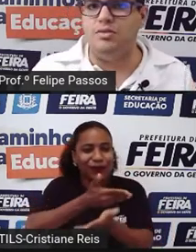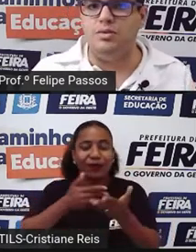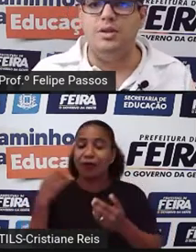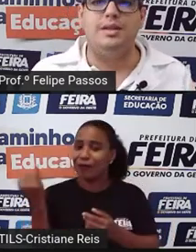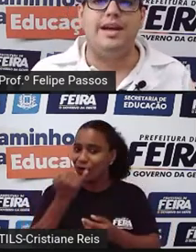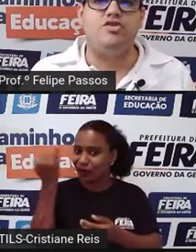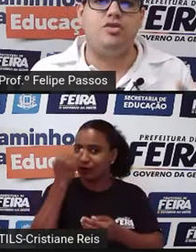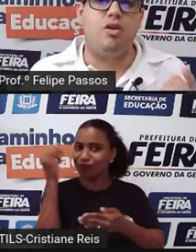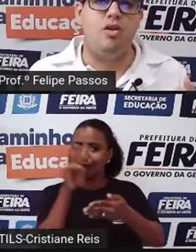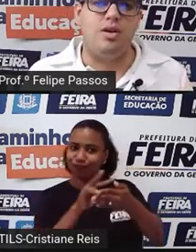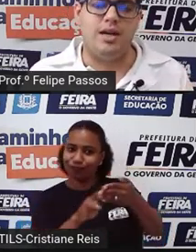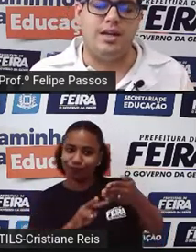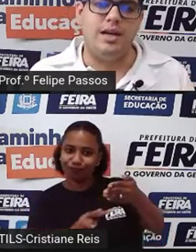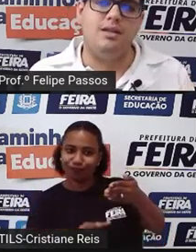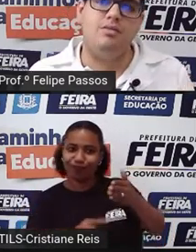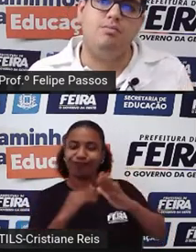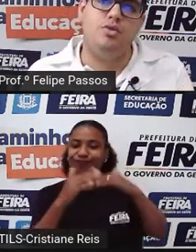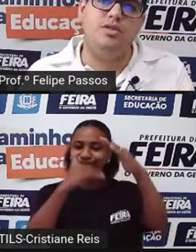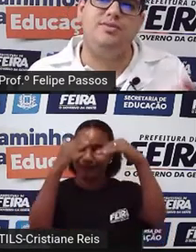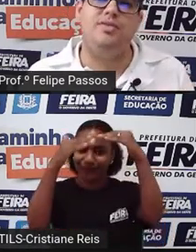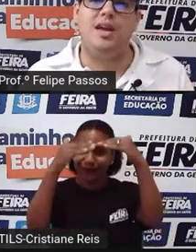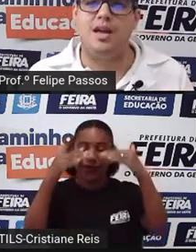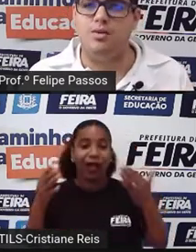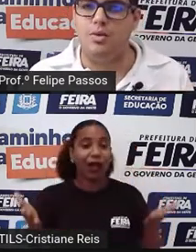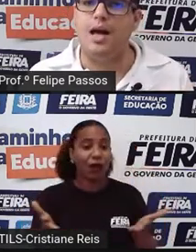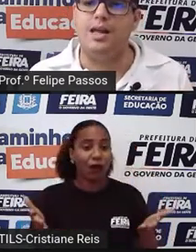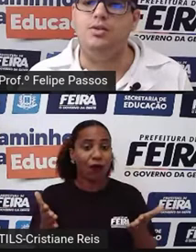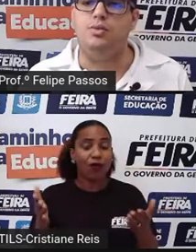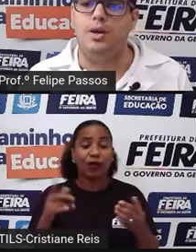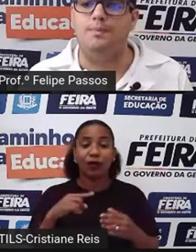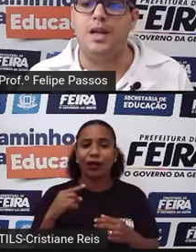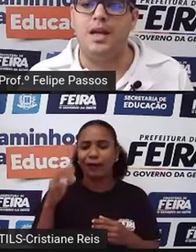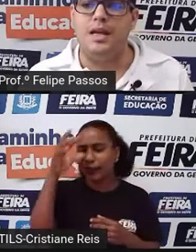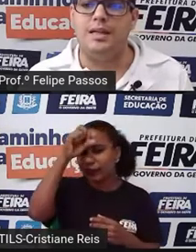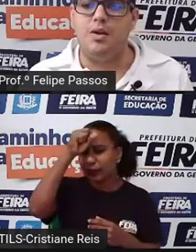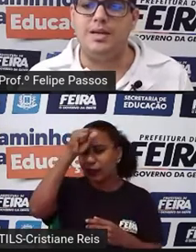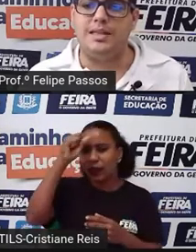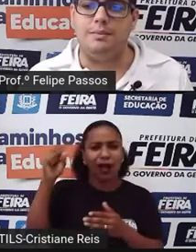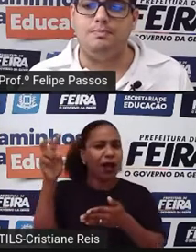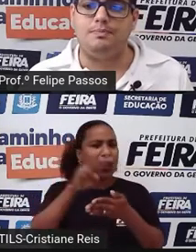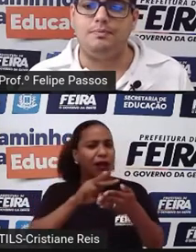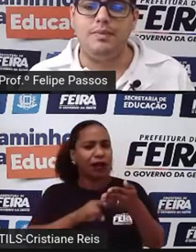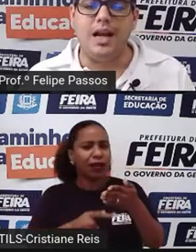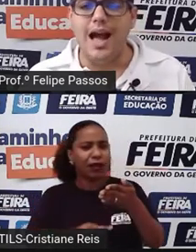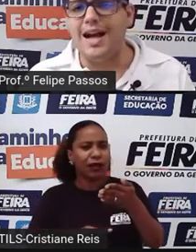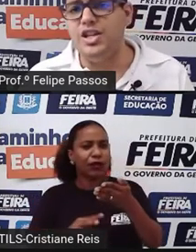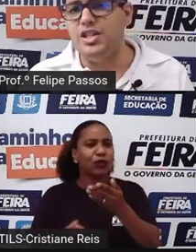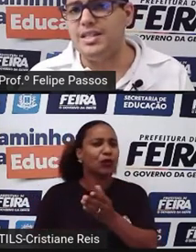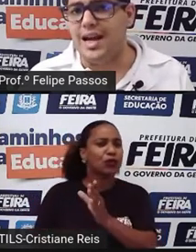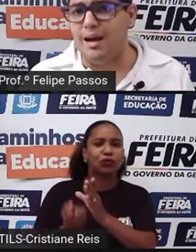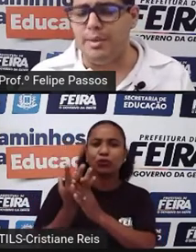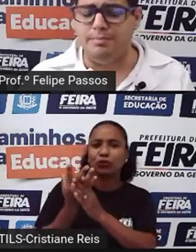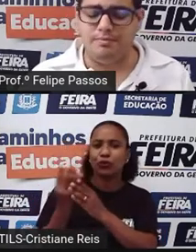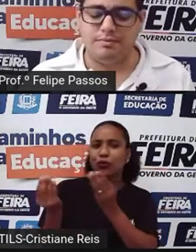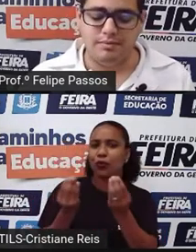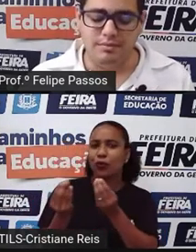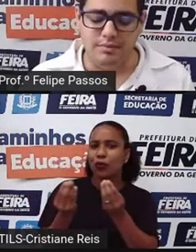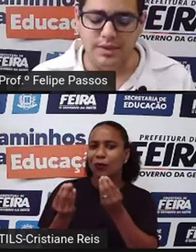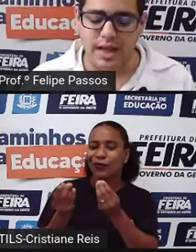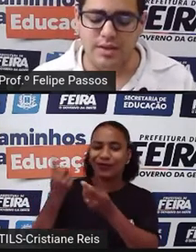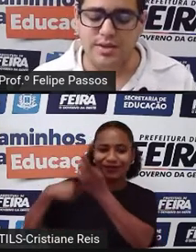pouquinho da história, né? De onde veio a leitura. Então, assim, a gente sabe